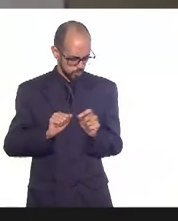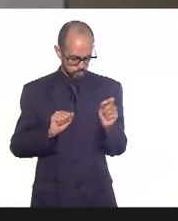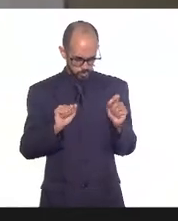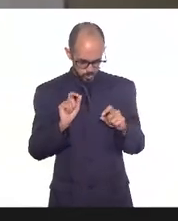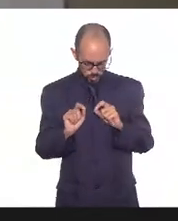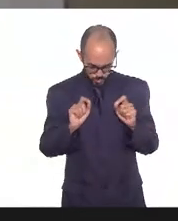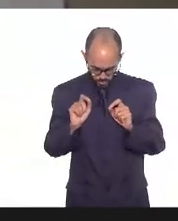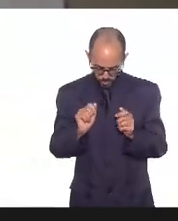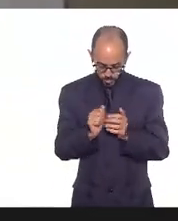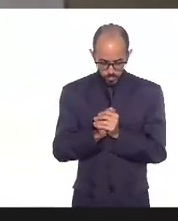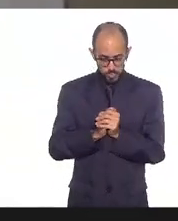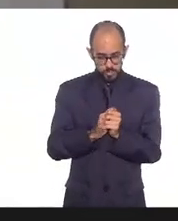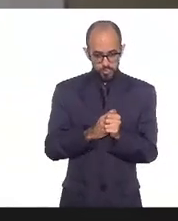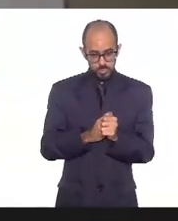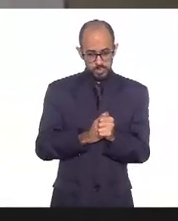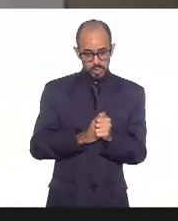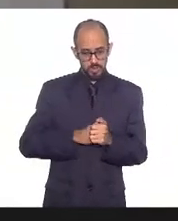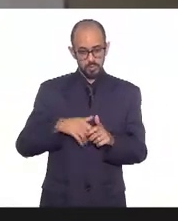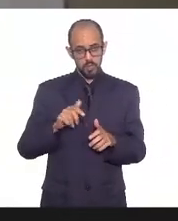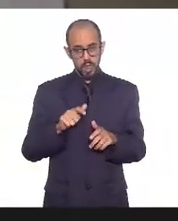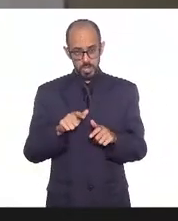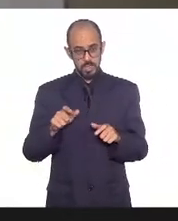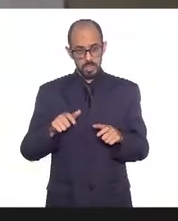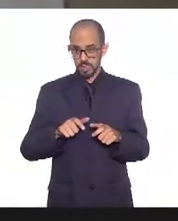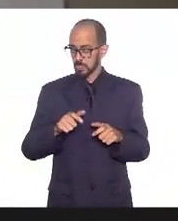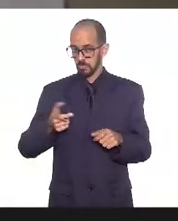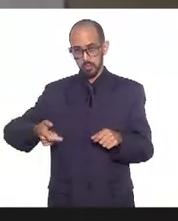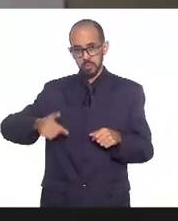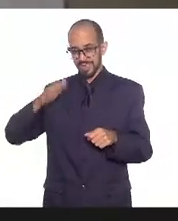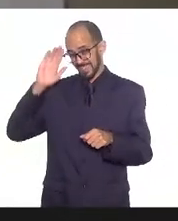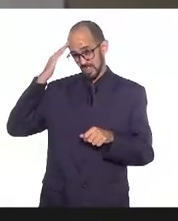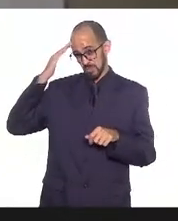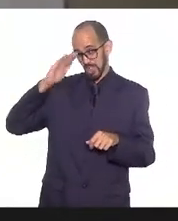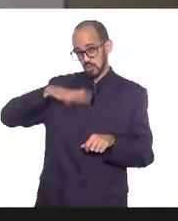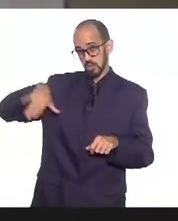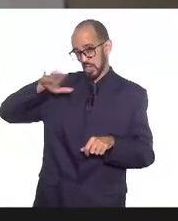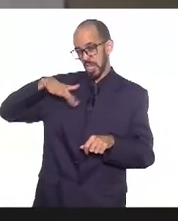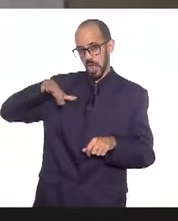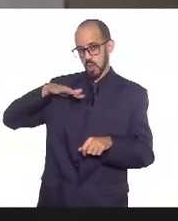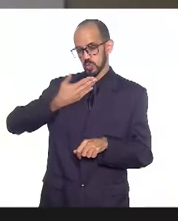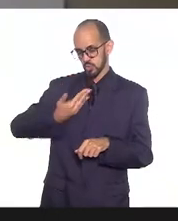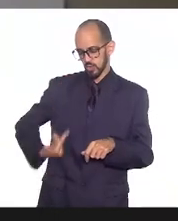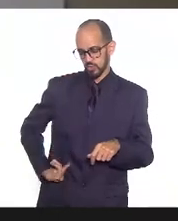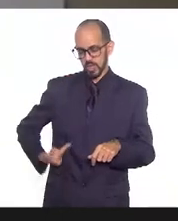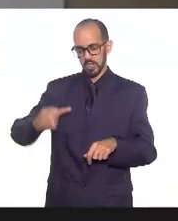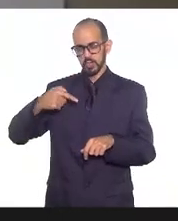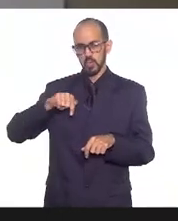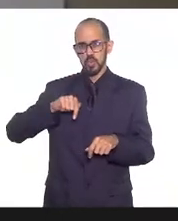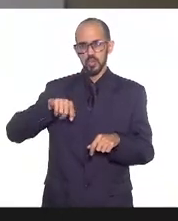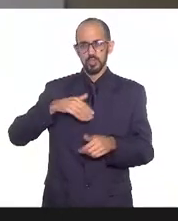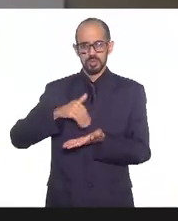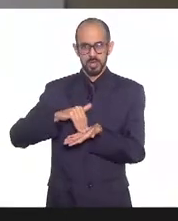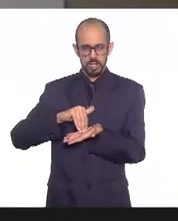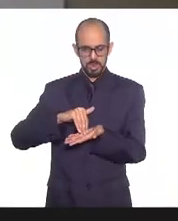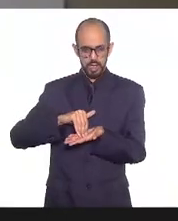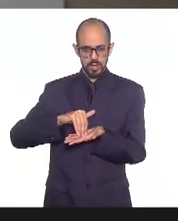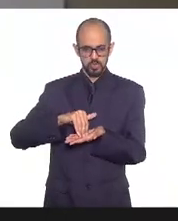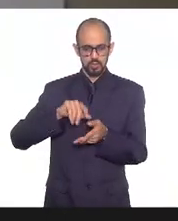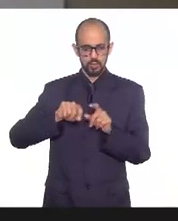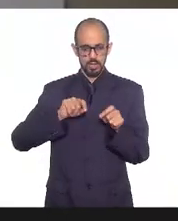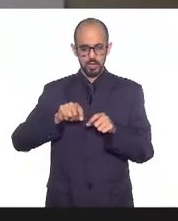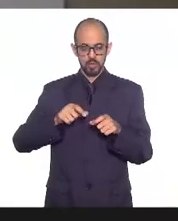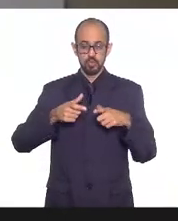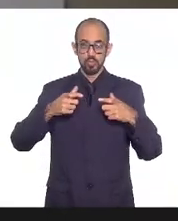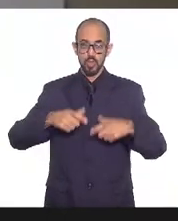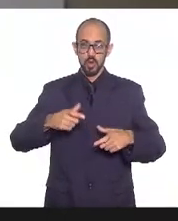passou a ser voz geral entre os governadores entre os secretários enfim que os postos os pontos de vacinação